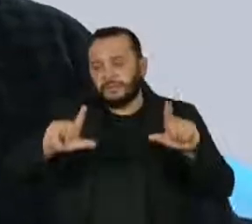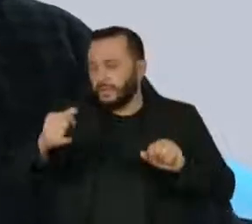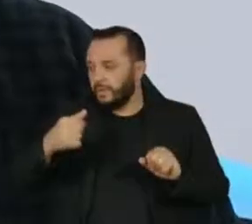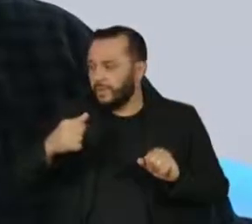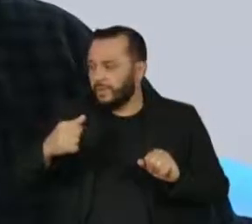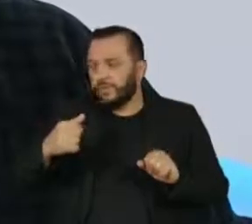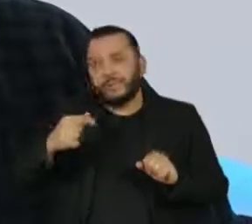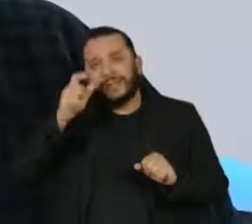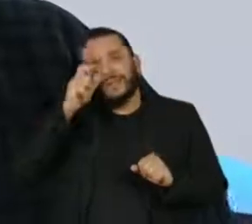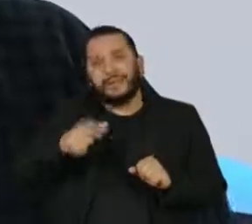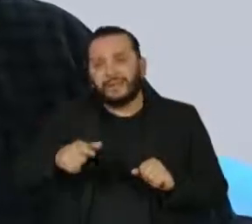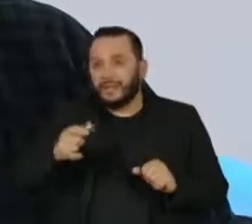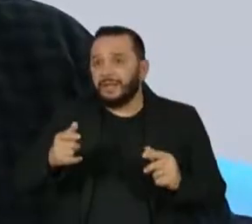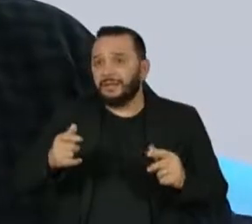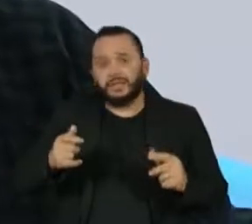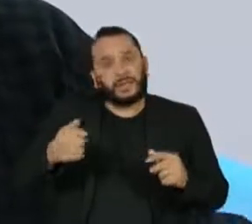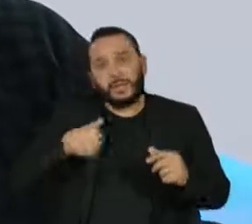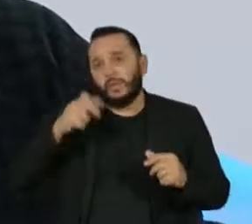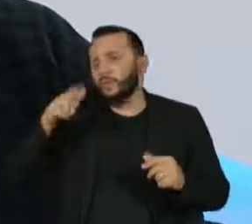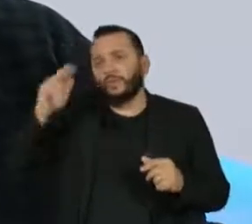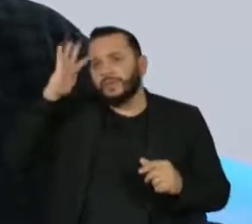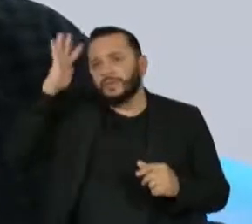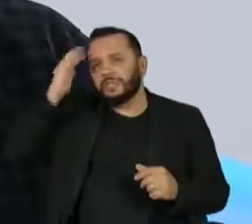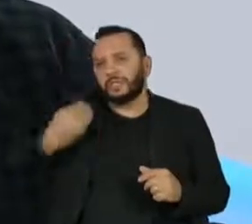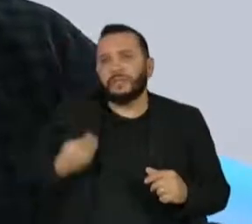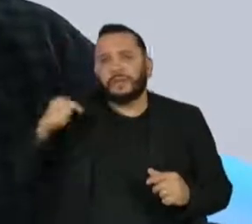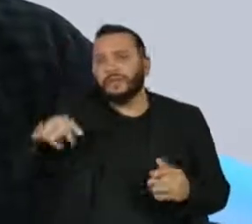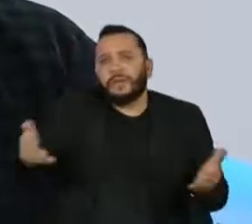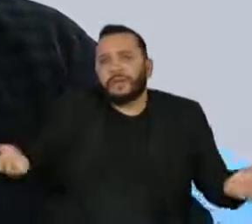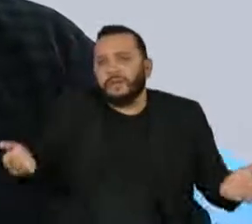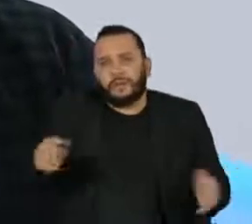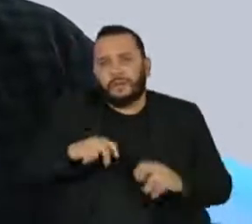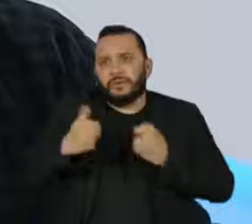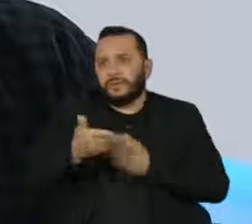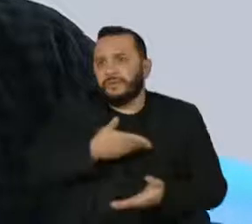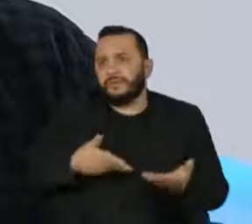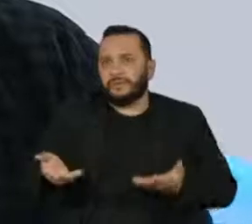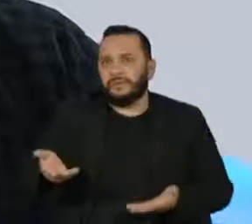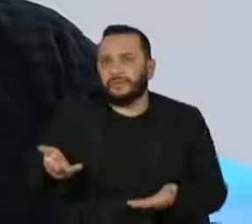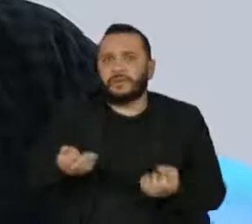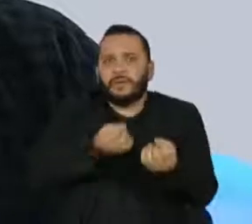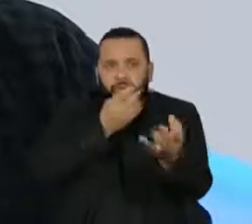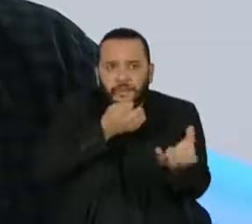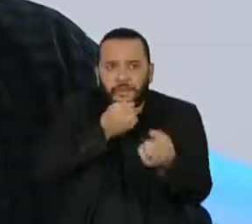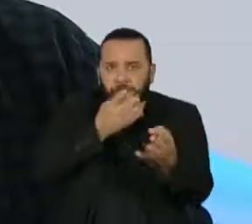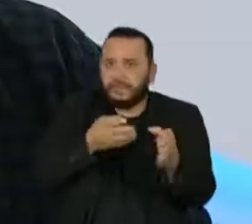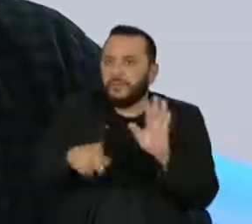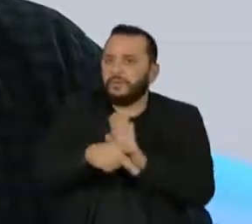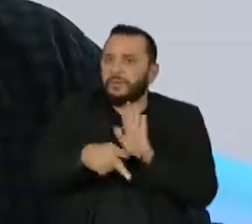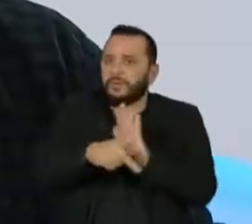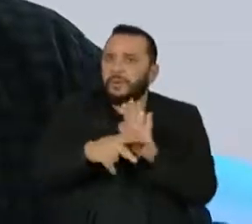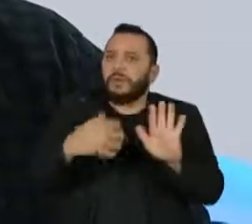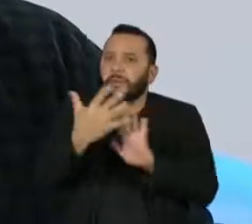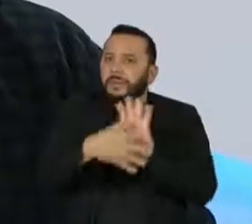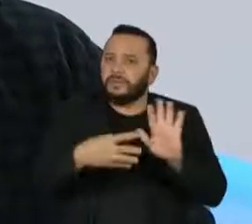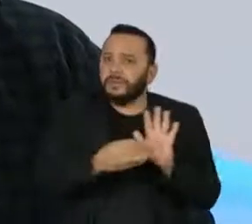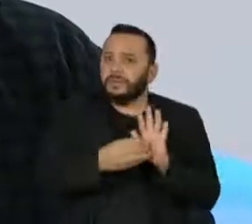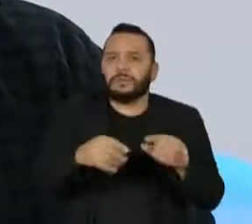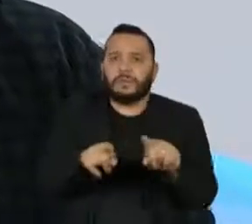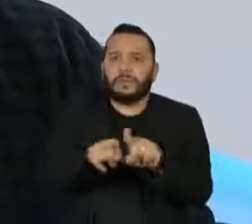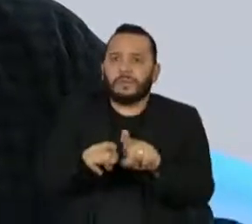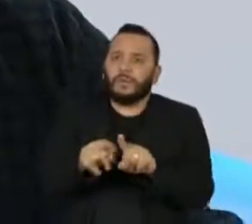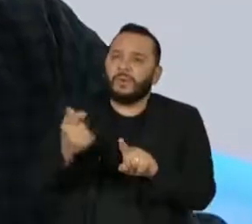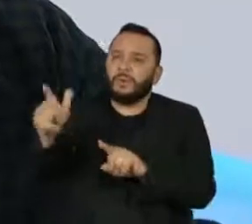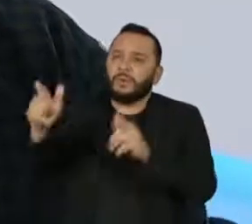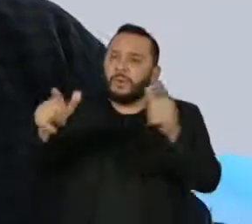estaria aqui, para apresentar essas informações da nossa região amazônica e outras regiões relacionadas aos povos